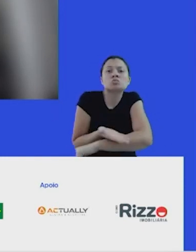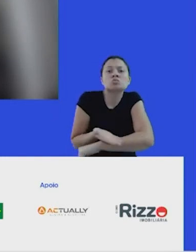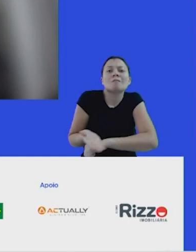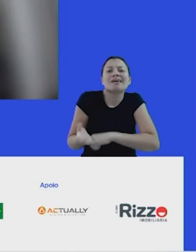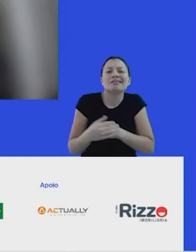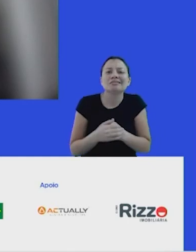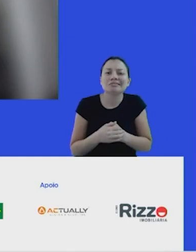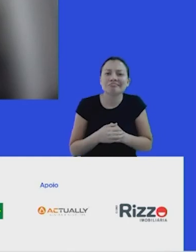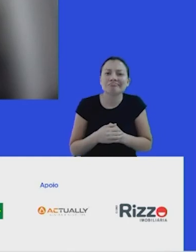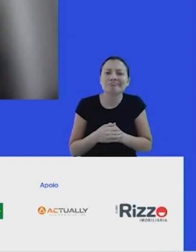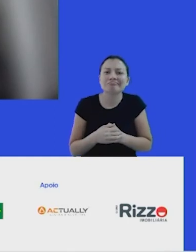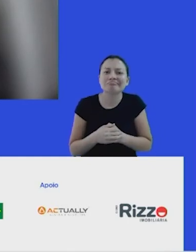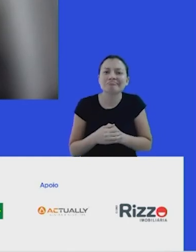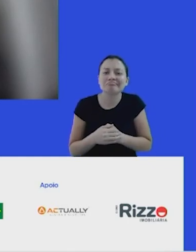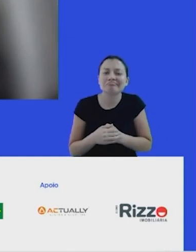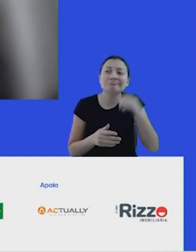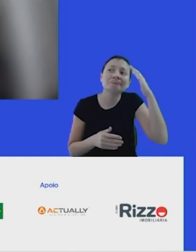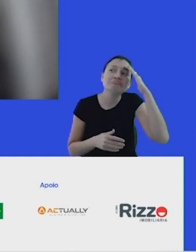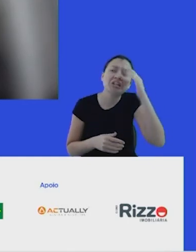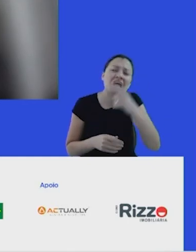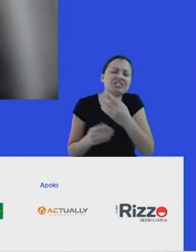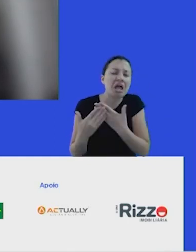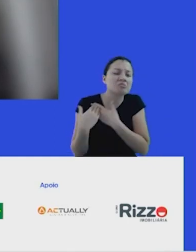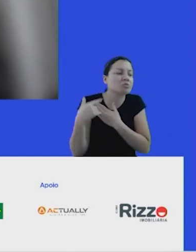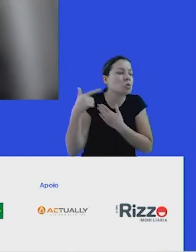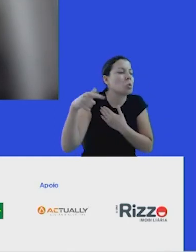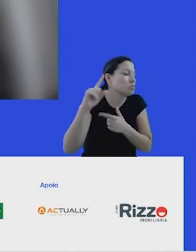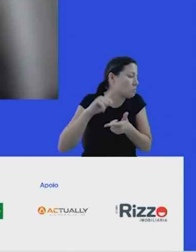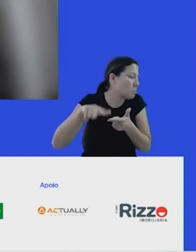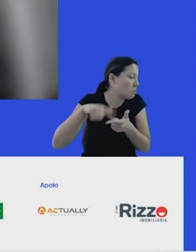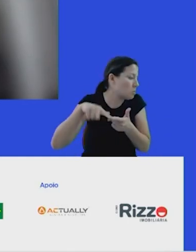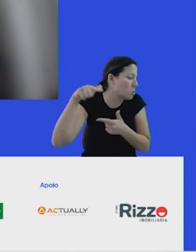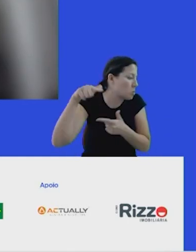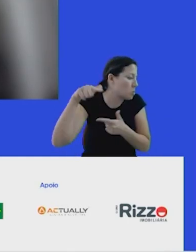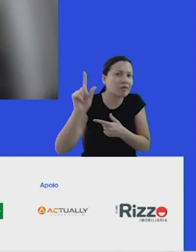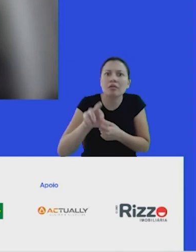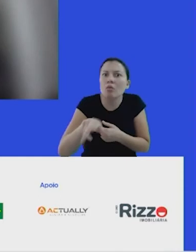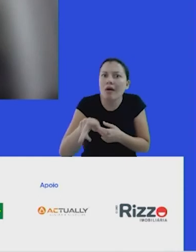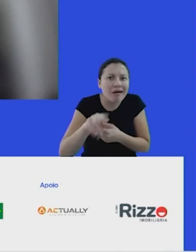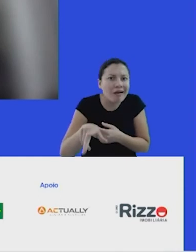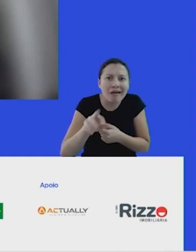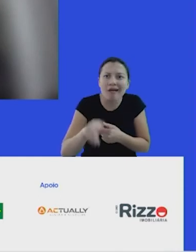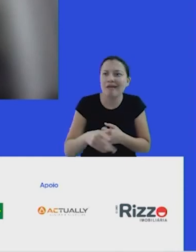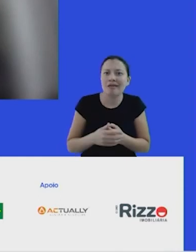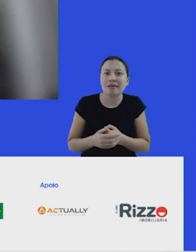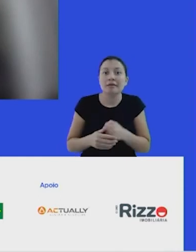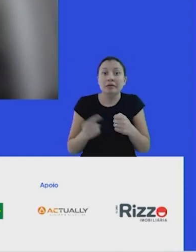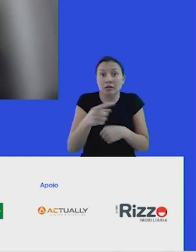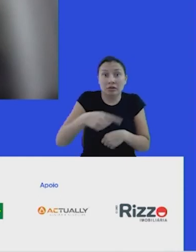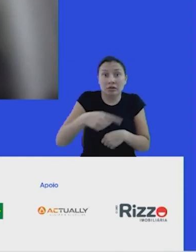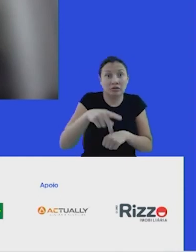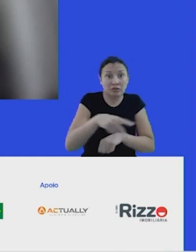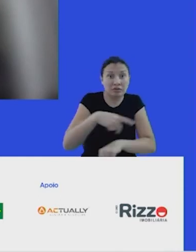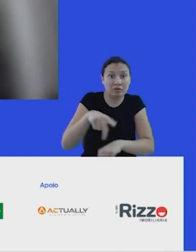isso é responsabilidade de outro, é problema do outro. E não é. Quando nós, como país, temos pessoas pobres que não